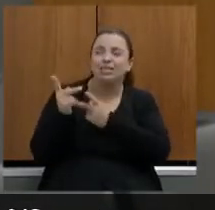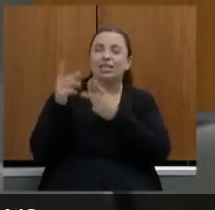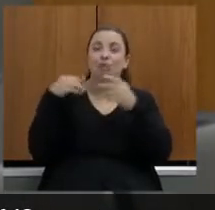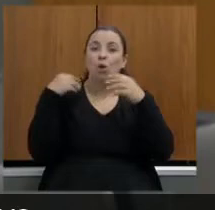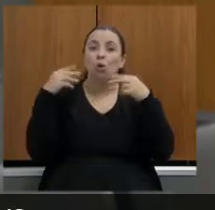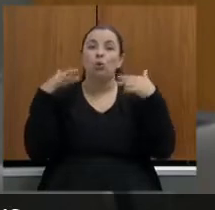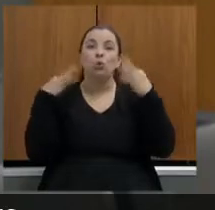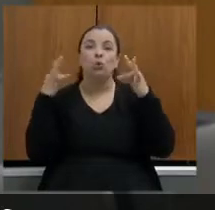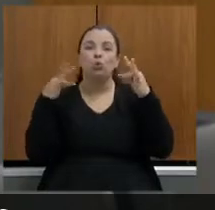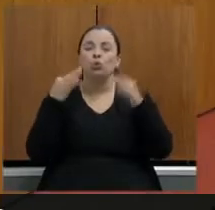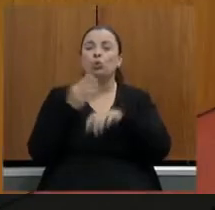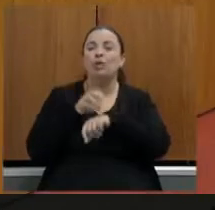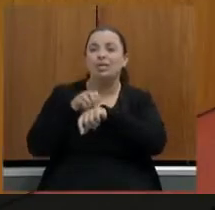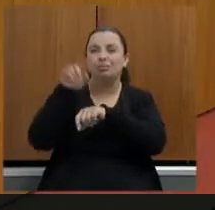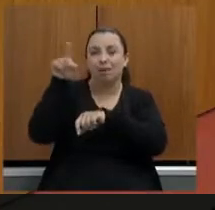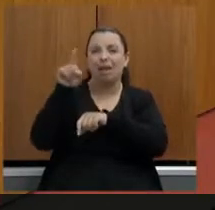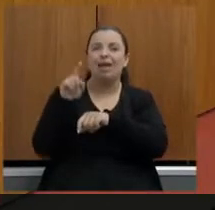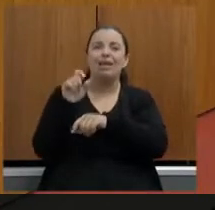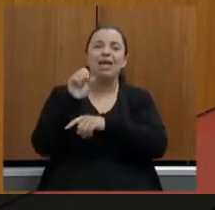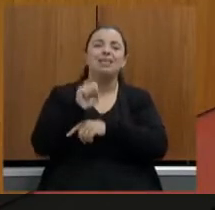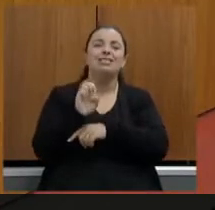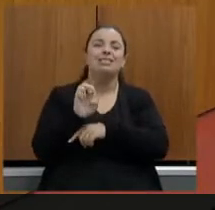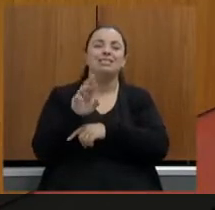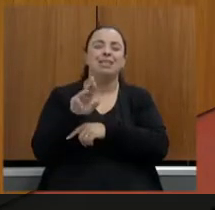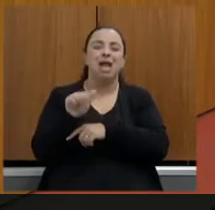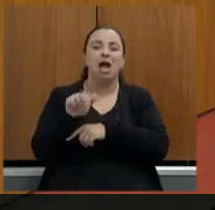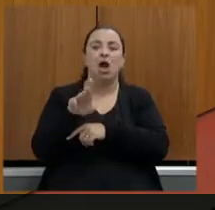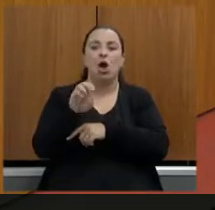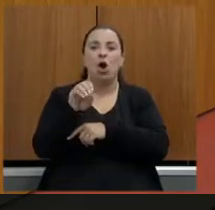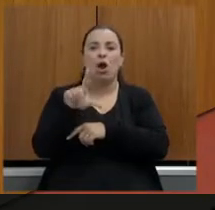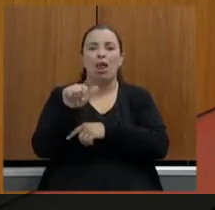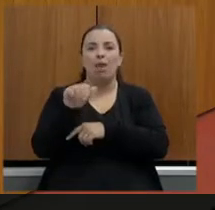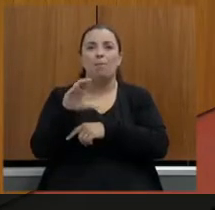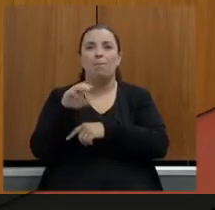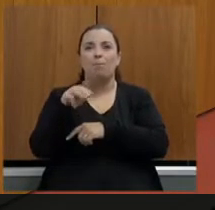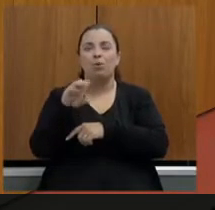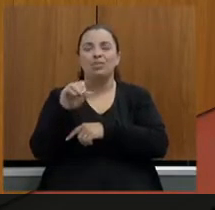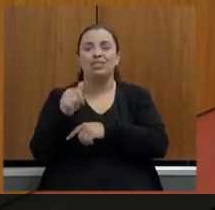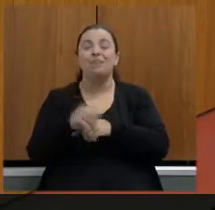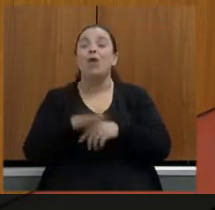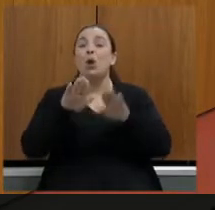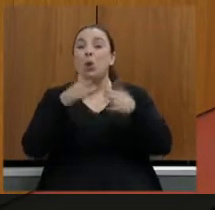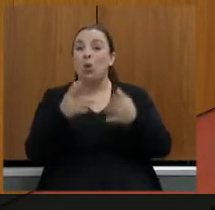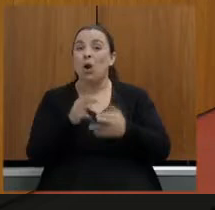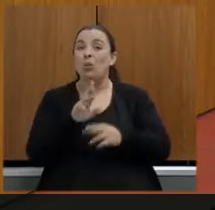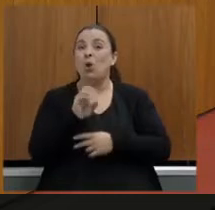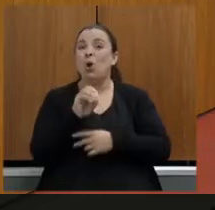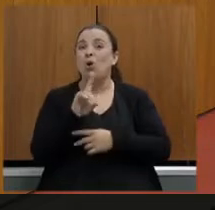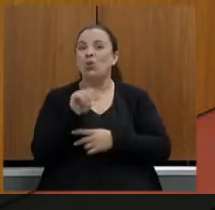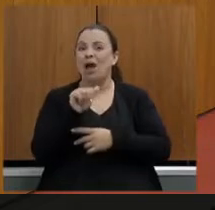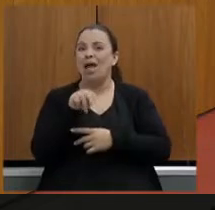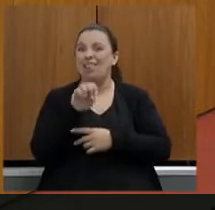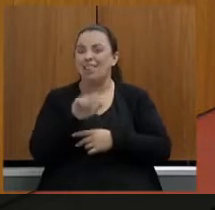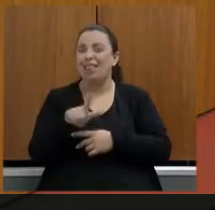para terminar quando o rodoanel ficar pronto você não vai atrasar mais vai facilitar só chegar aqui justamente